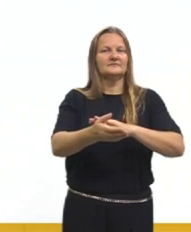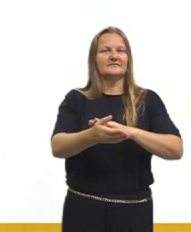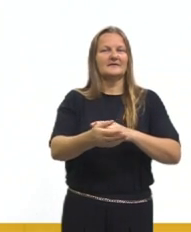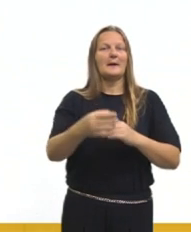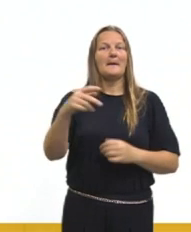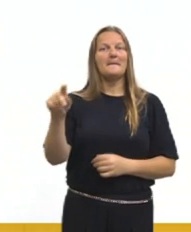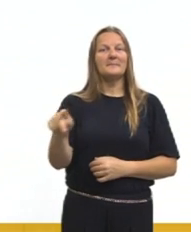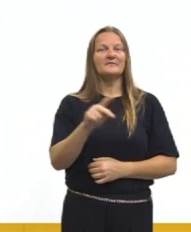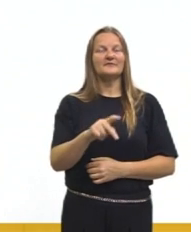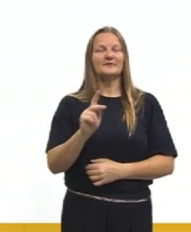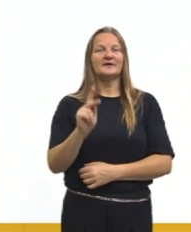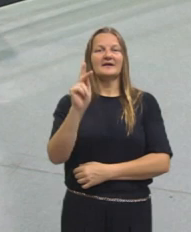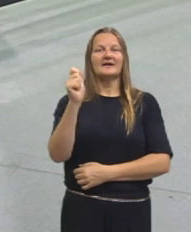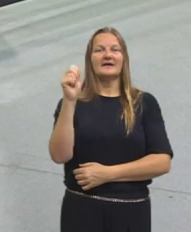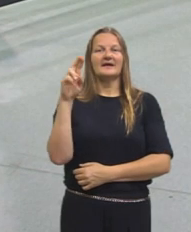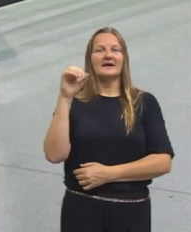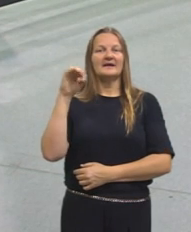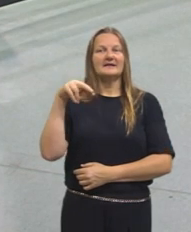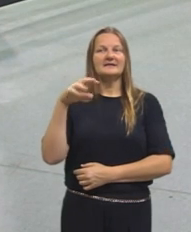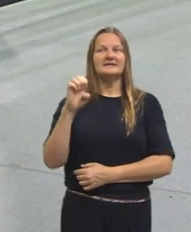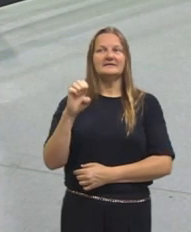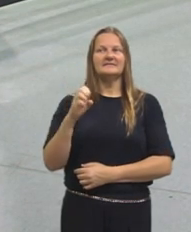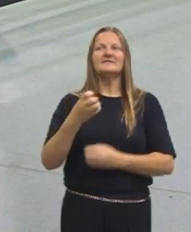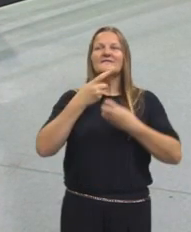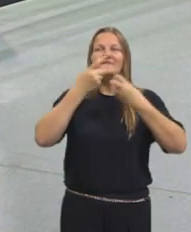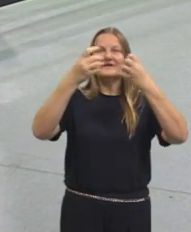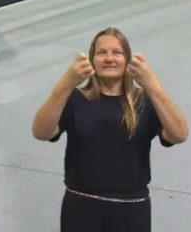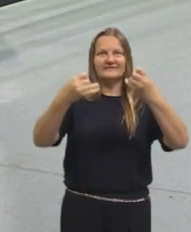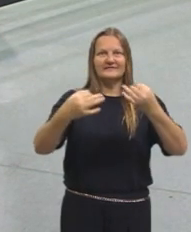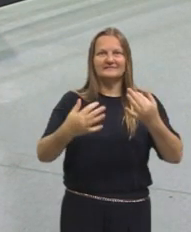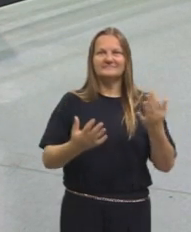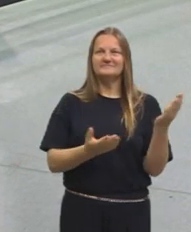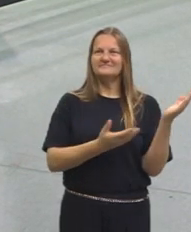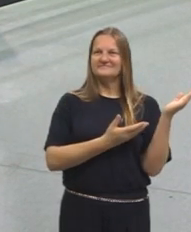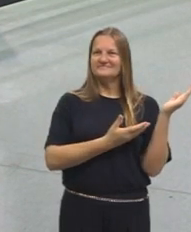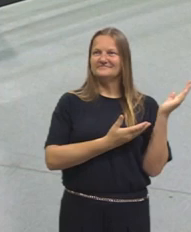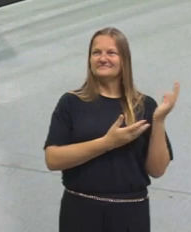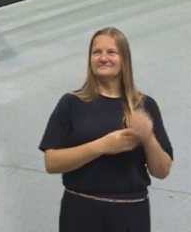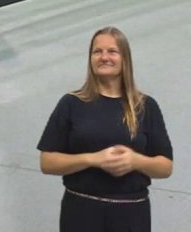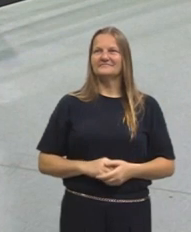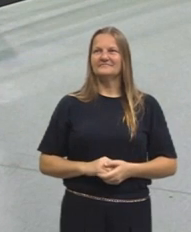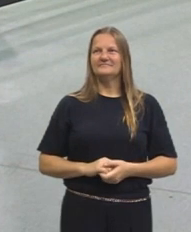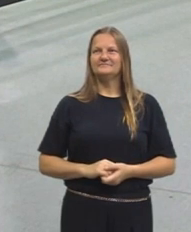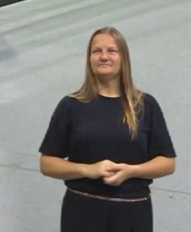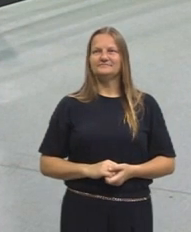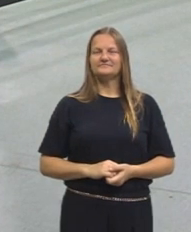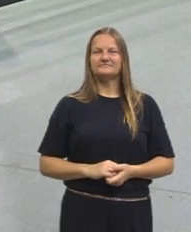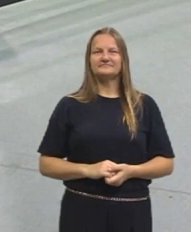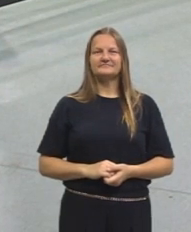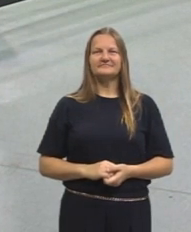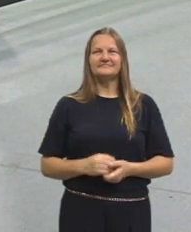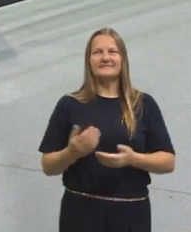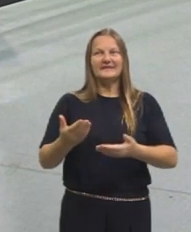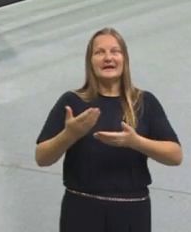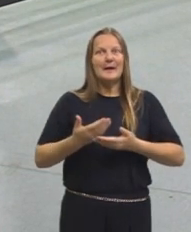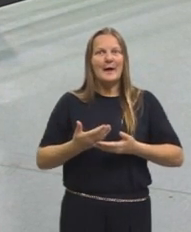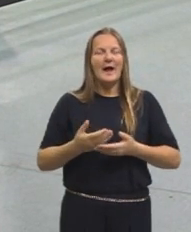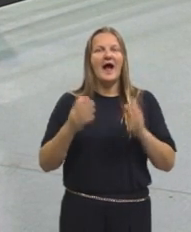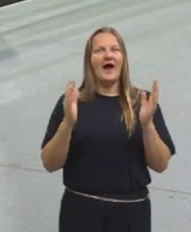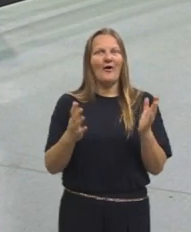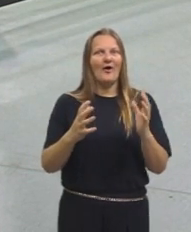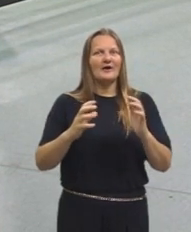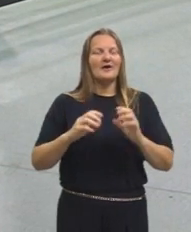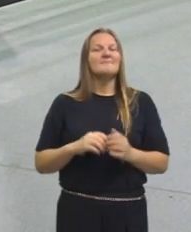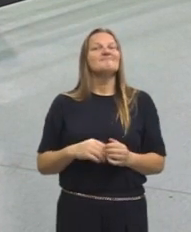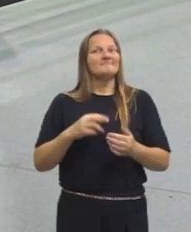prof. Karine, que vai falar um pouquinho também sobre a prova de redação, como que foi. Passa a bola aqui para a redação, professora